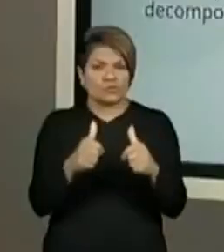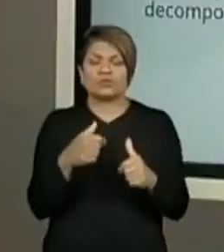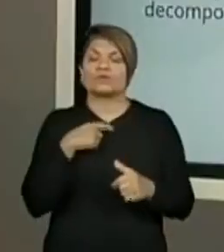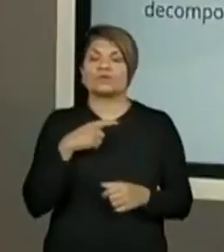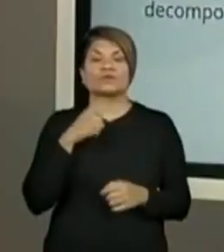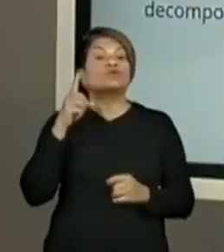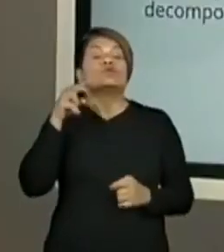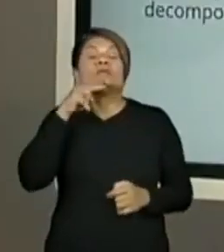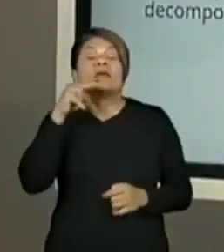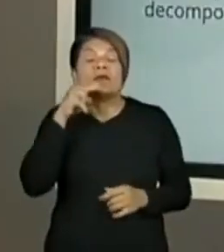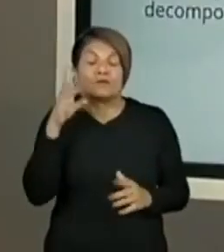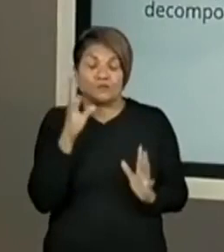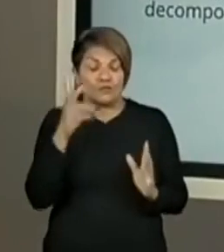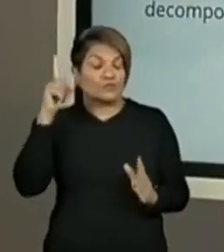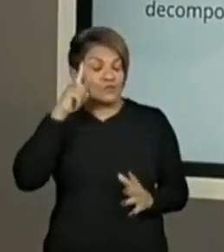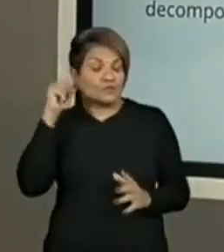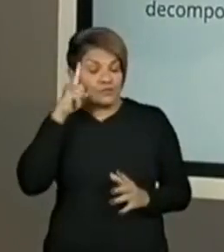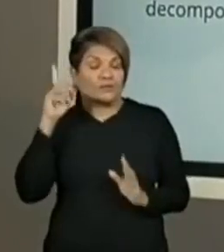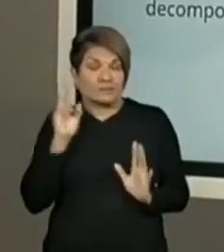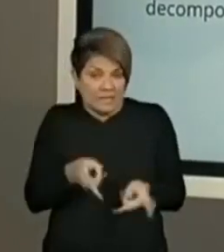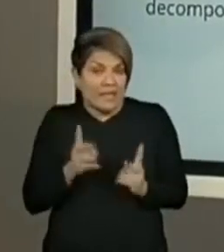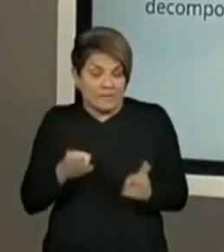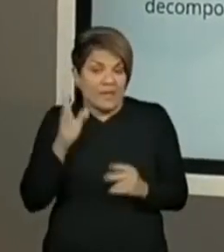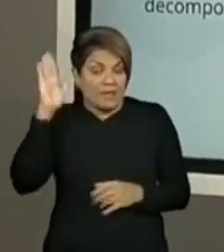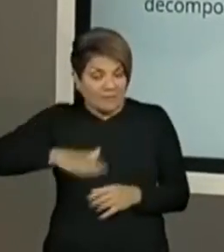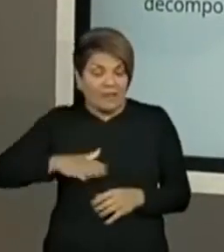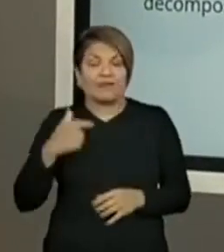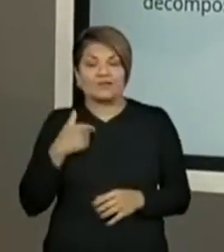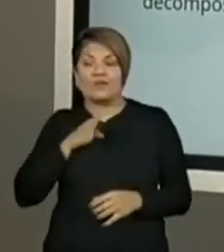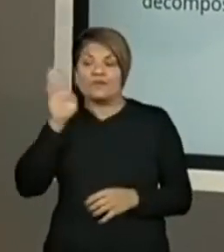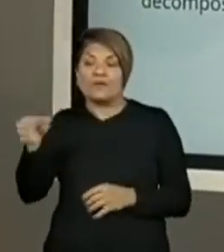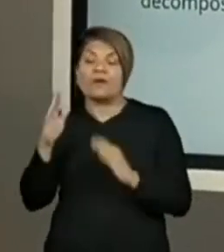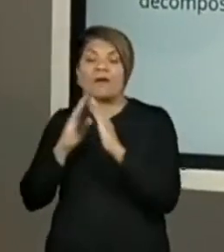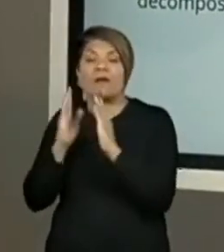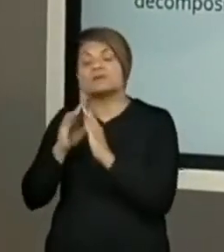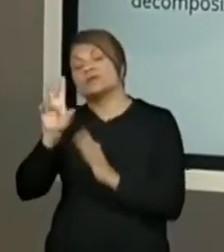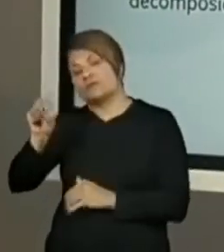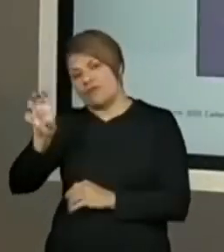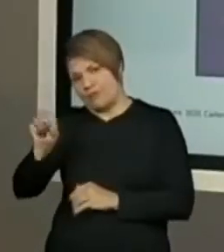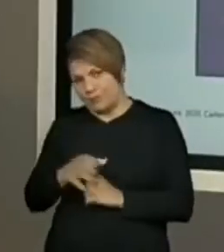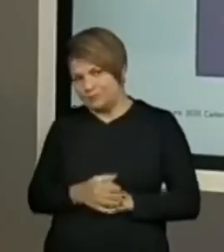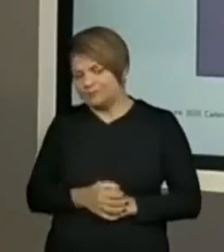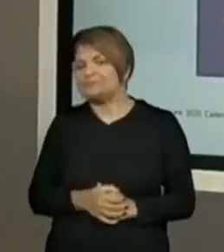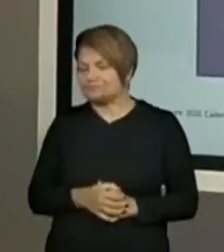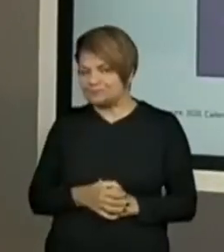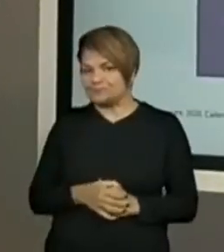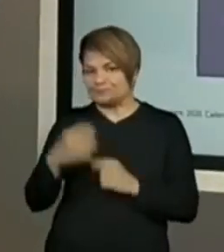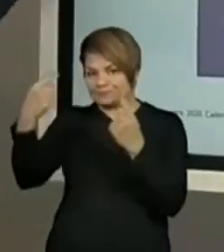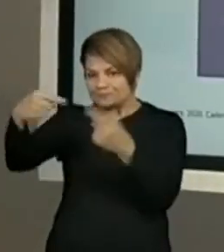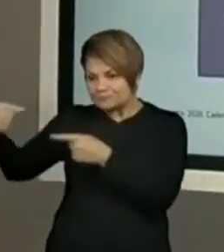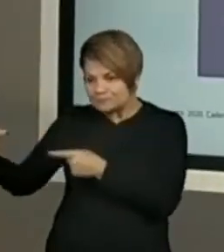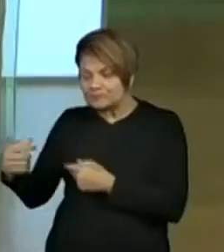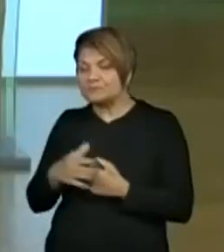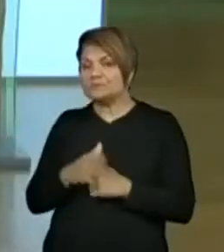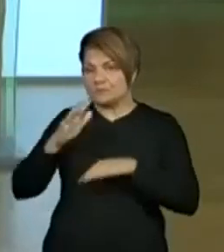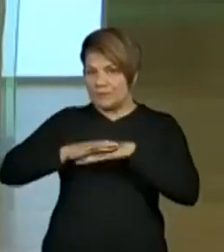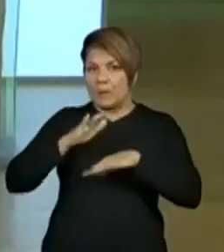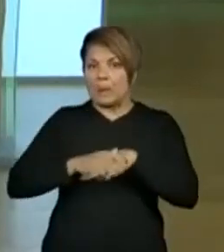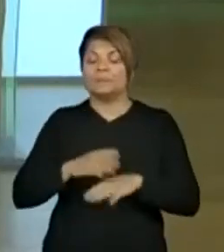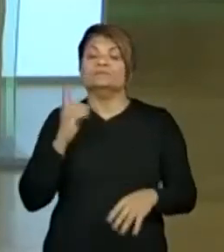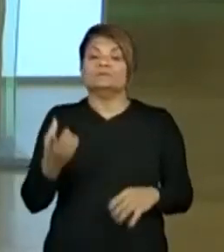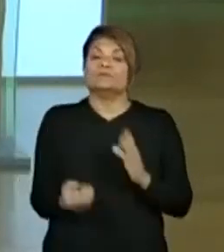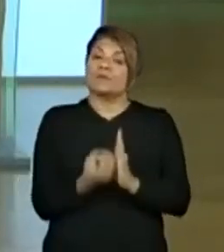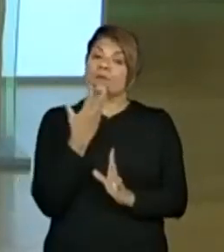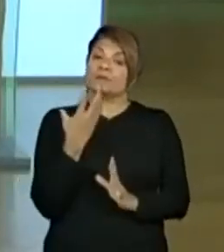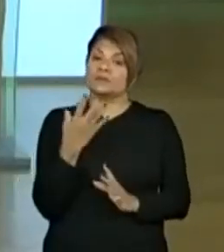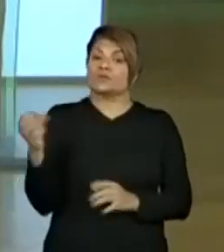tardes na casa do avô e da avó, né? Fazendo desafios matemáticos. E aí, apareceu um novo